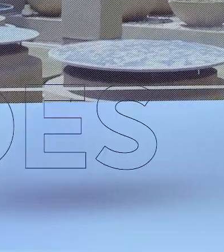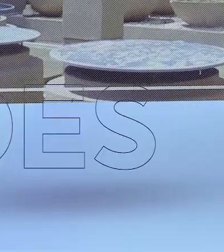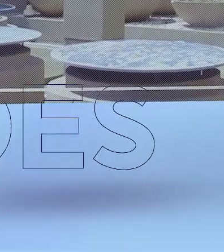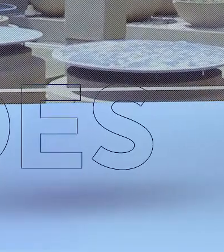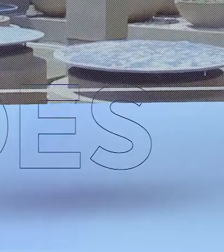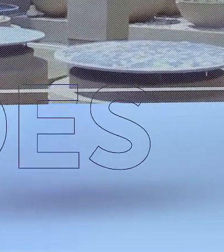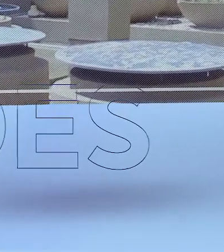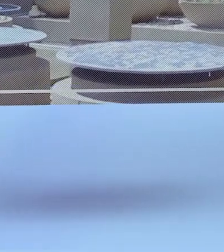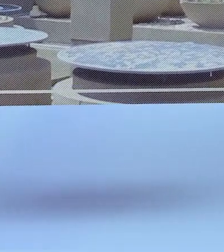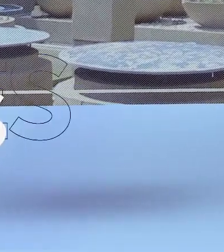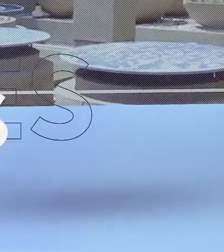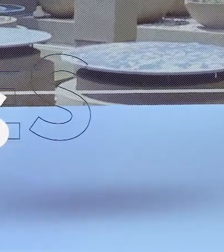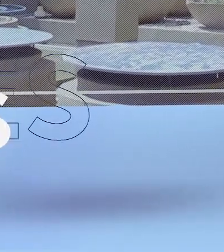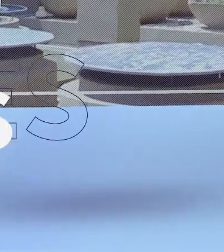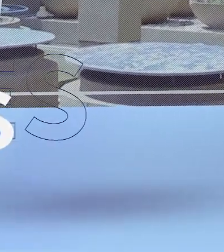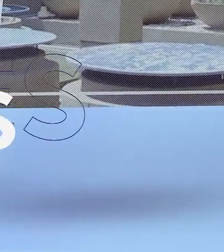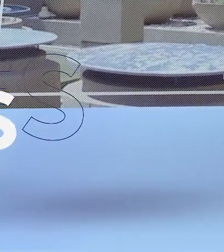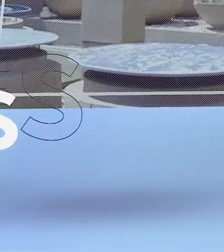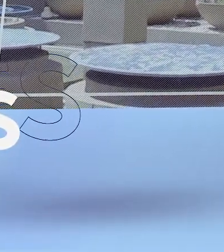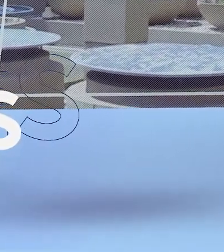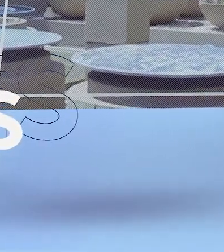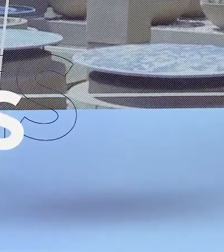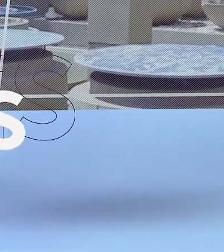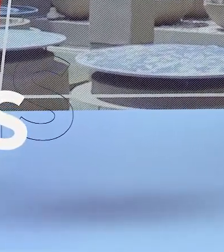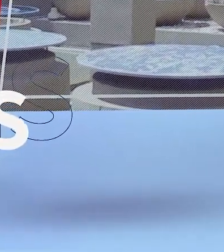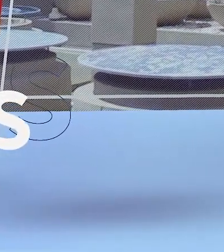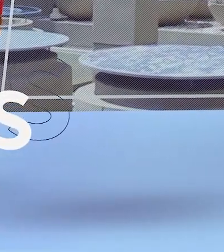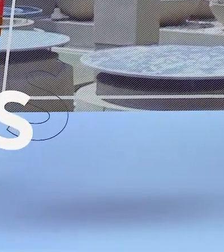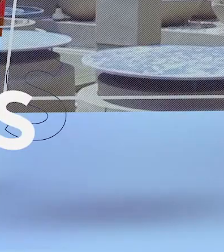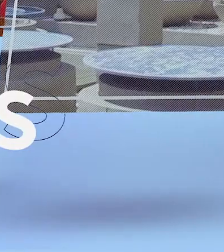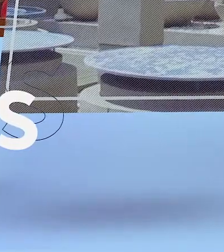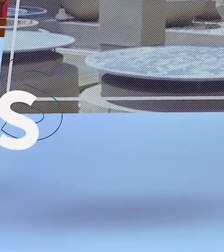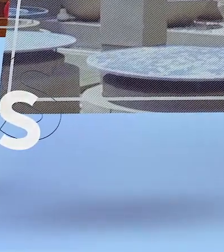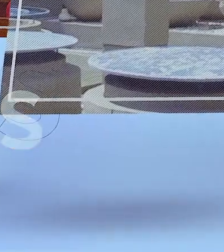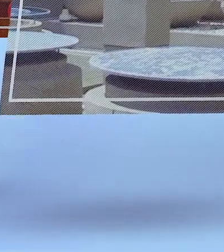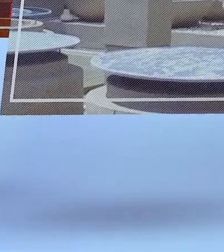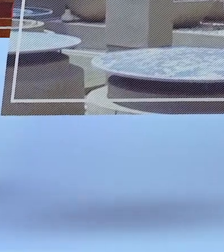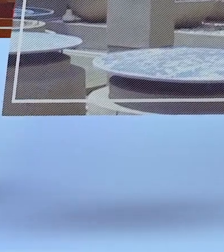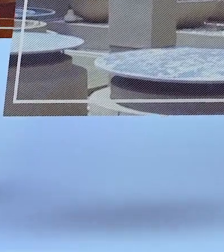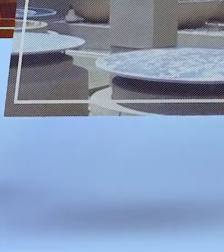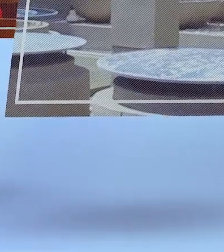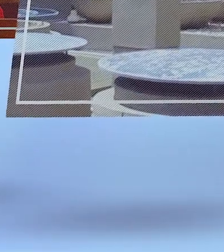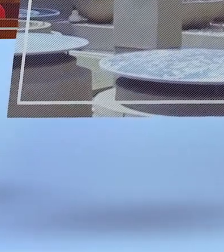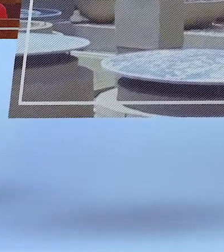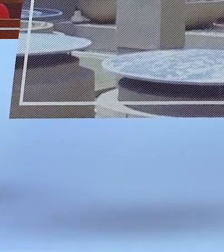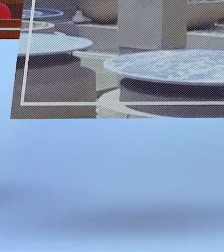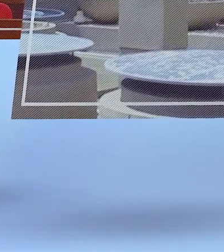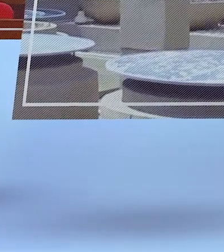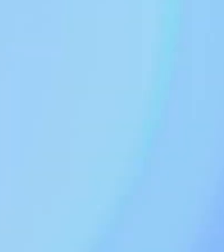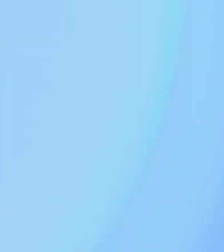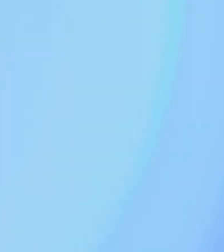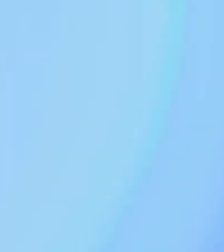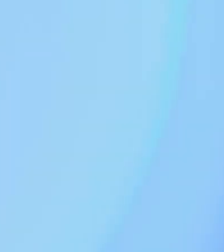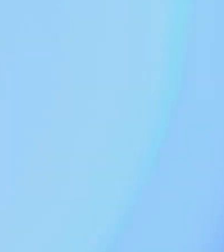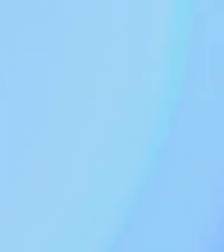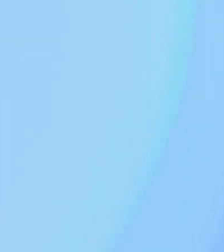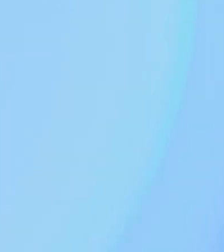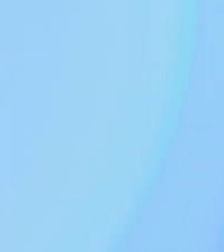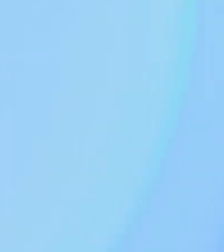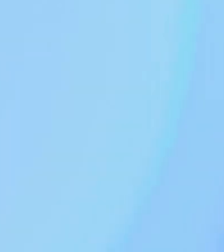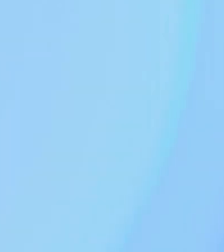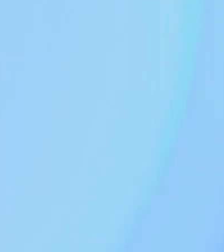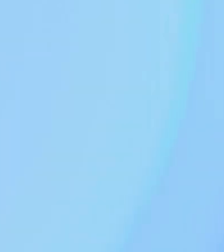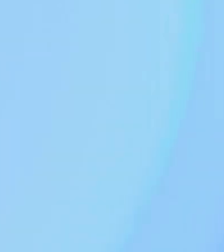discussões, sessões plenárias aqui do Estado e agora também do cenário político nacional. TV